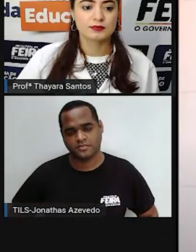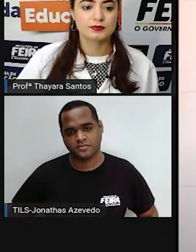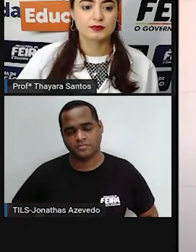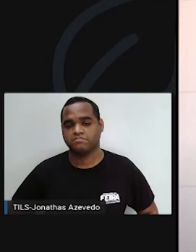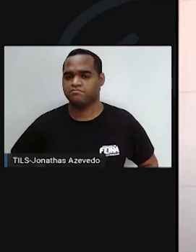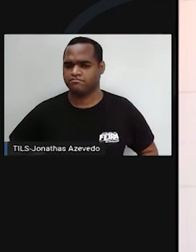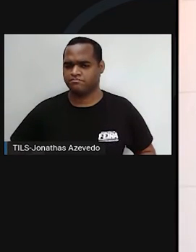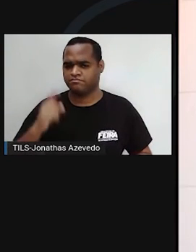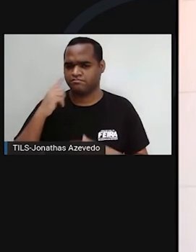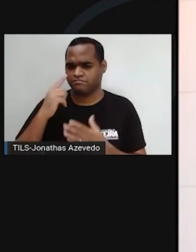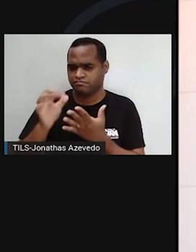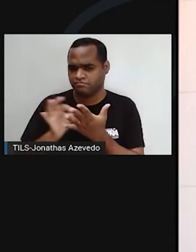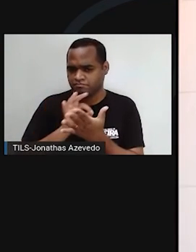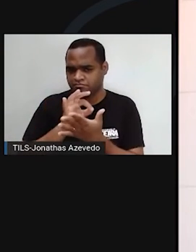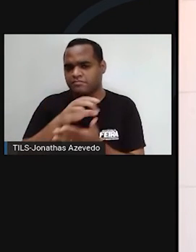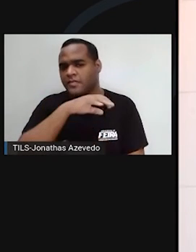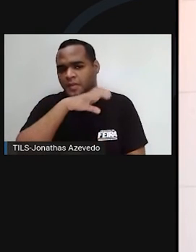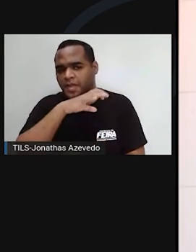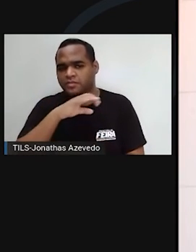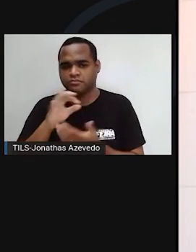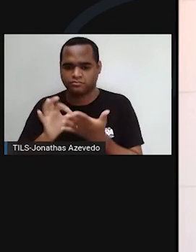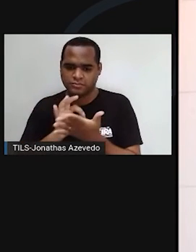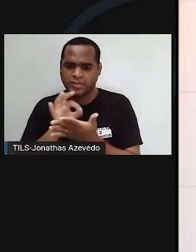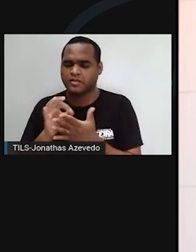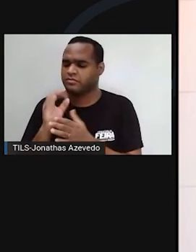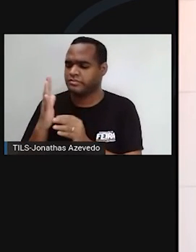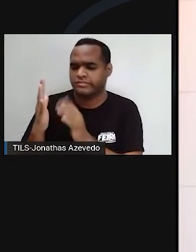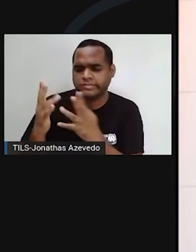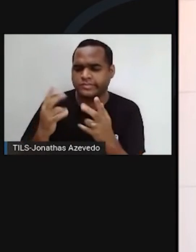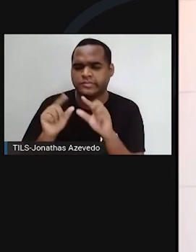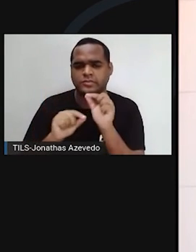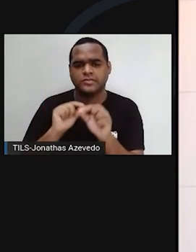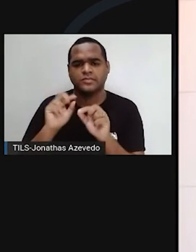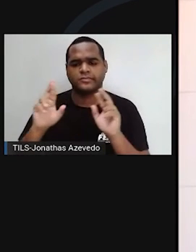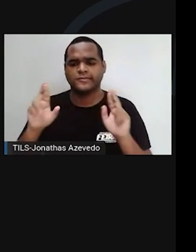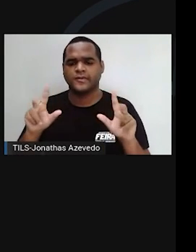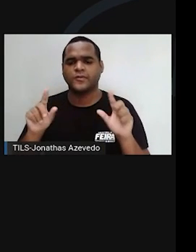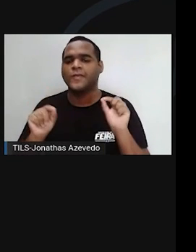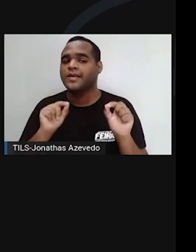Célula animal, célula vegetal. Qual a diferença? Vem comigo.